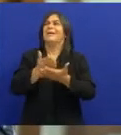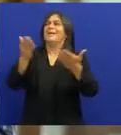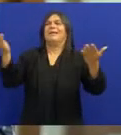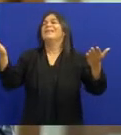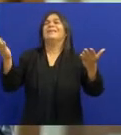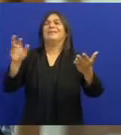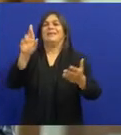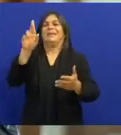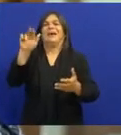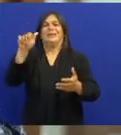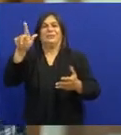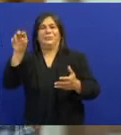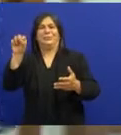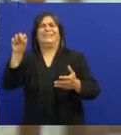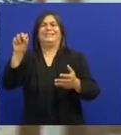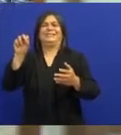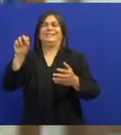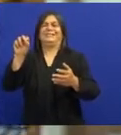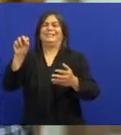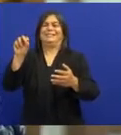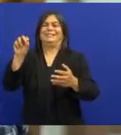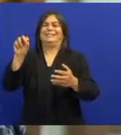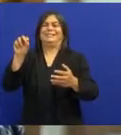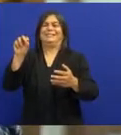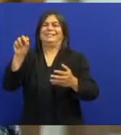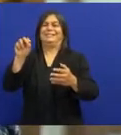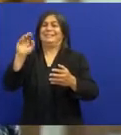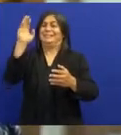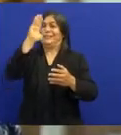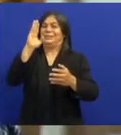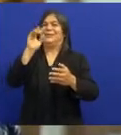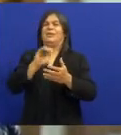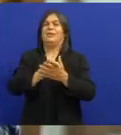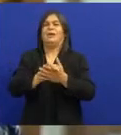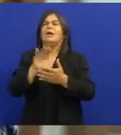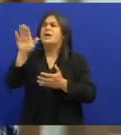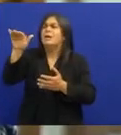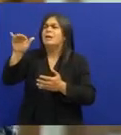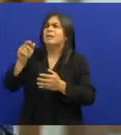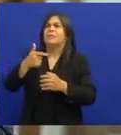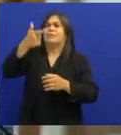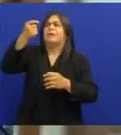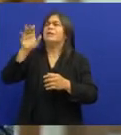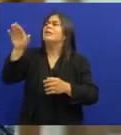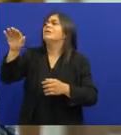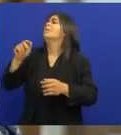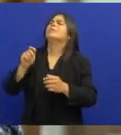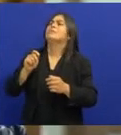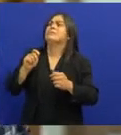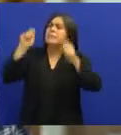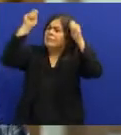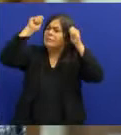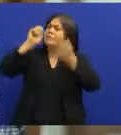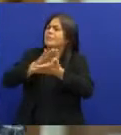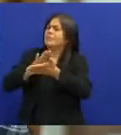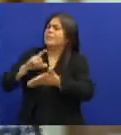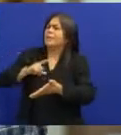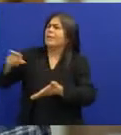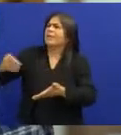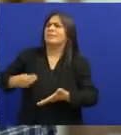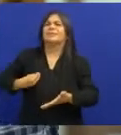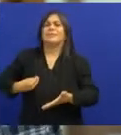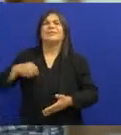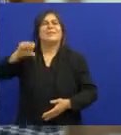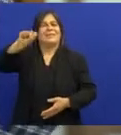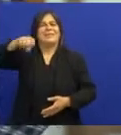Rádio Nacional Lá no vigésimo andar Eu disse Jacos do Pandeiro Ele está aí Por sorte